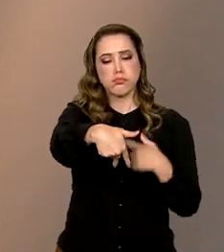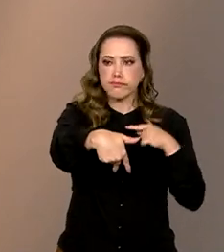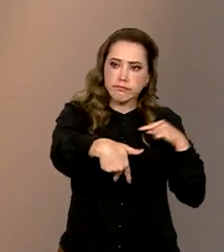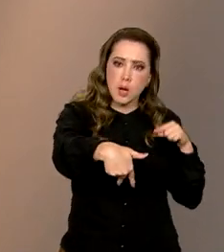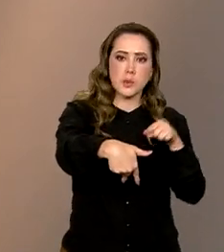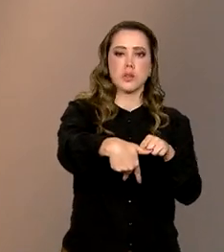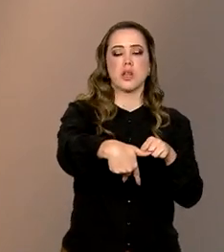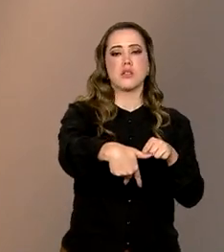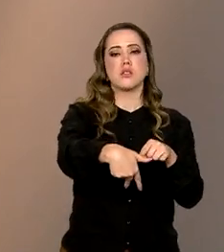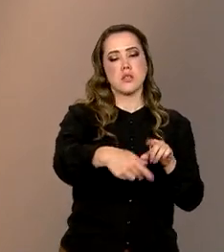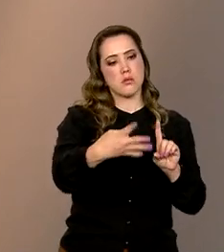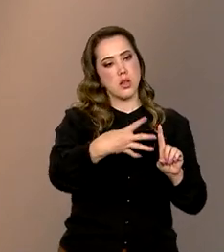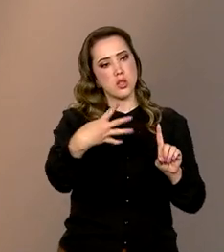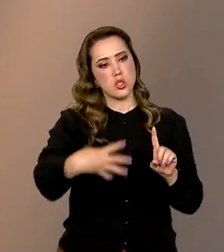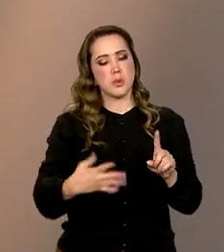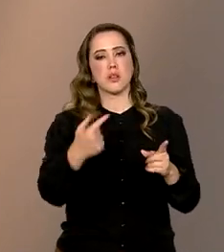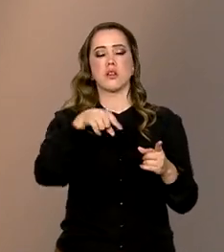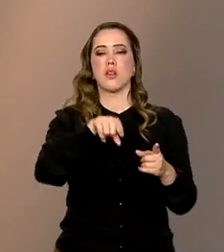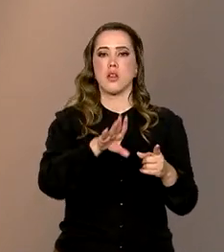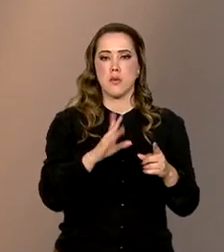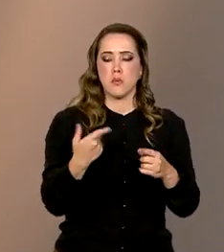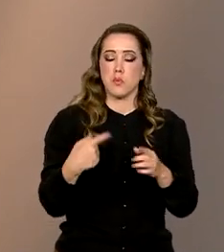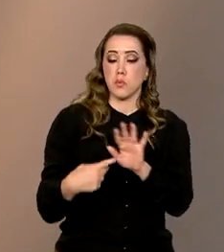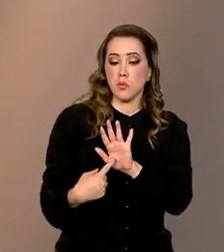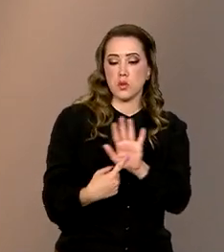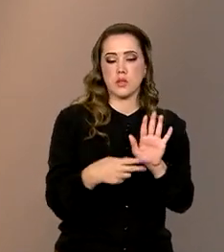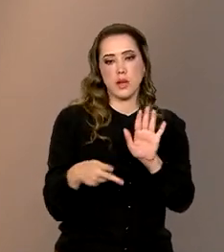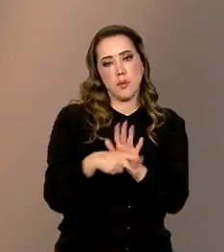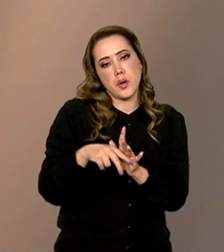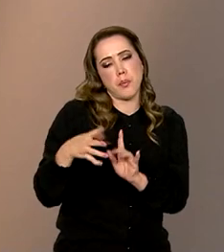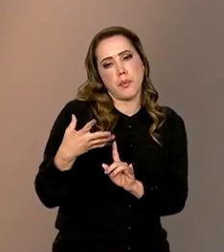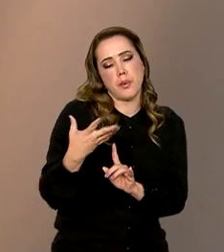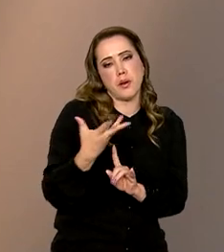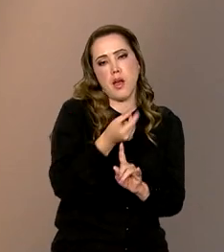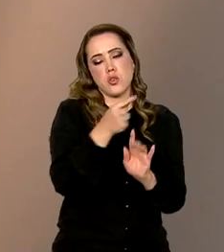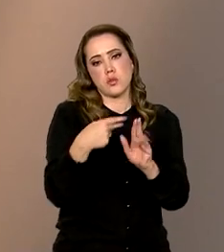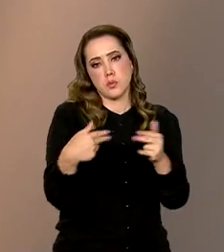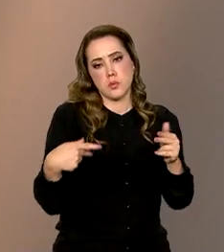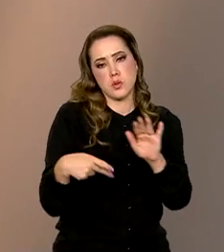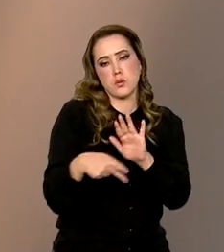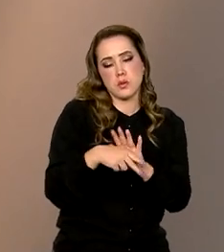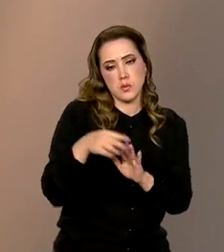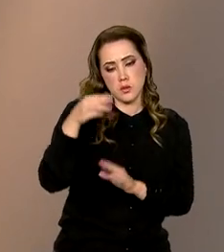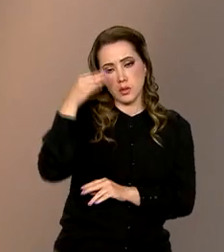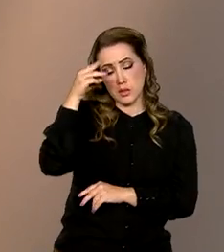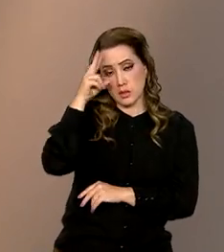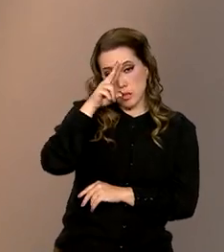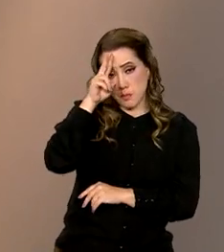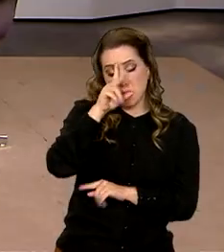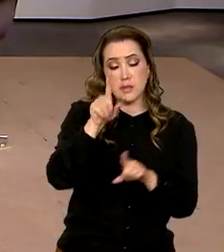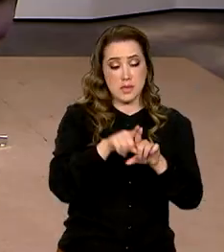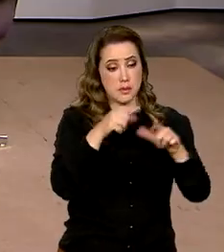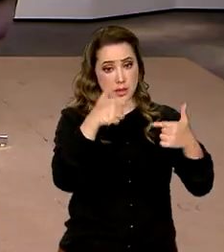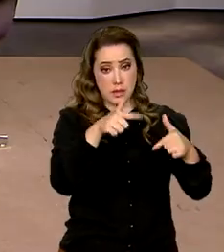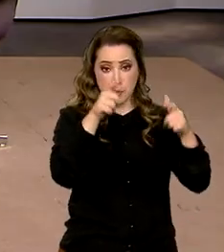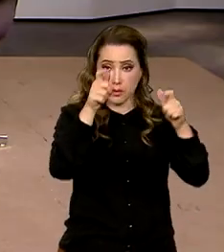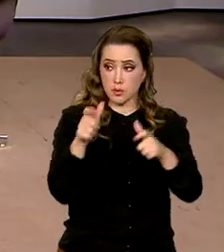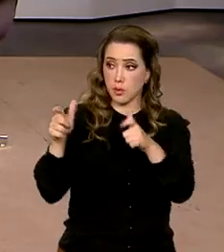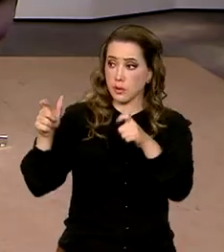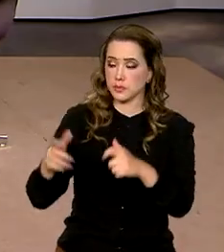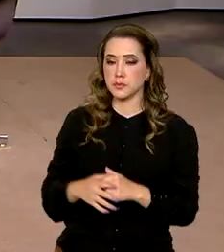acervos, mas como trabalhadores, como quem está ali discutindo memória, discutindo política pública. Ou seja,